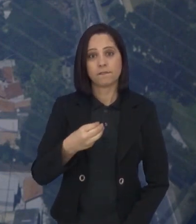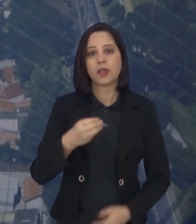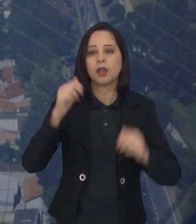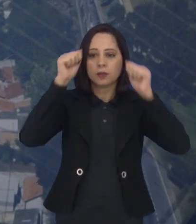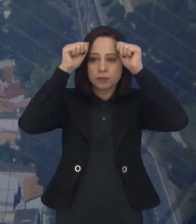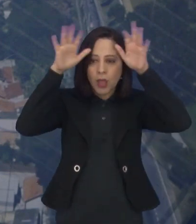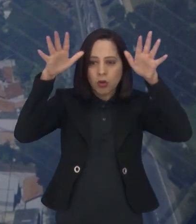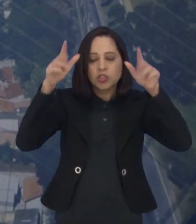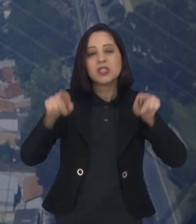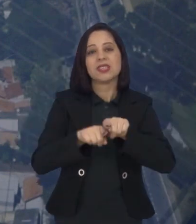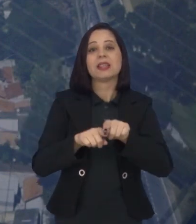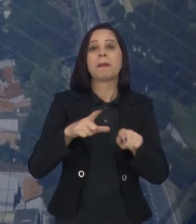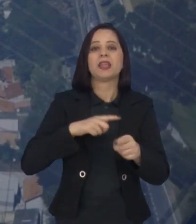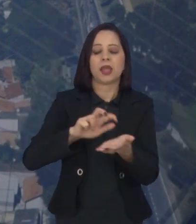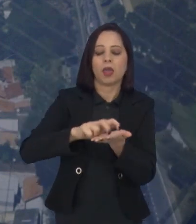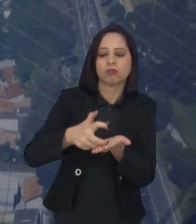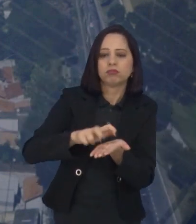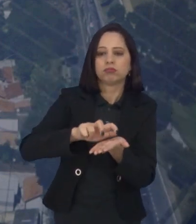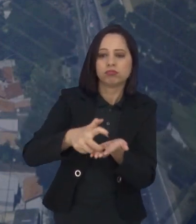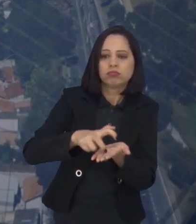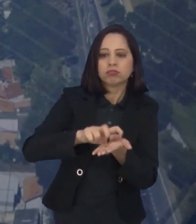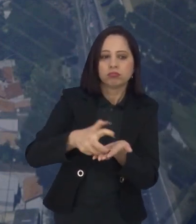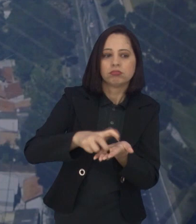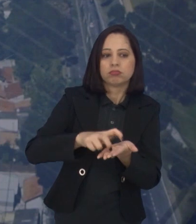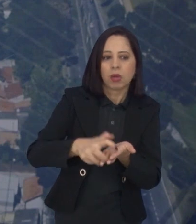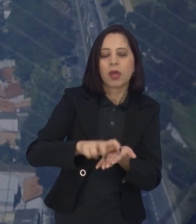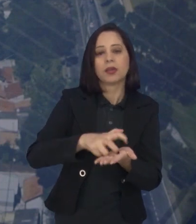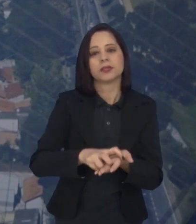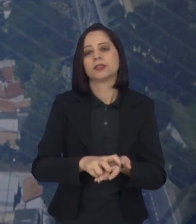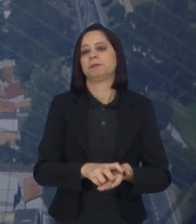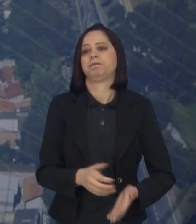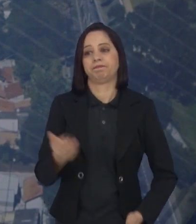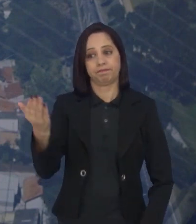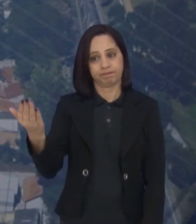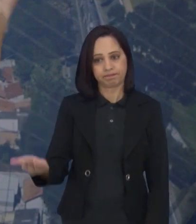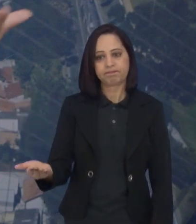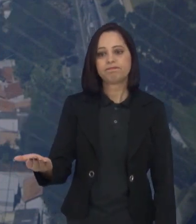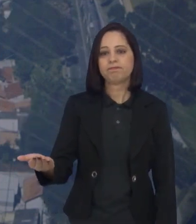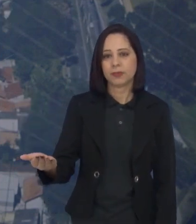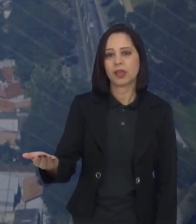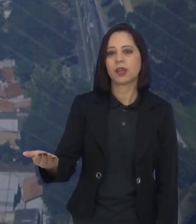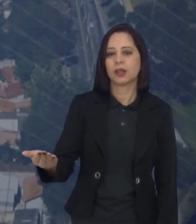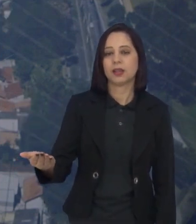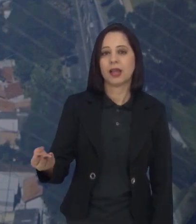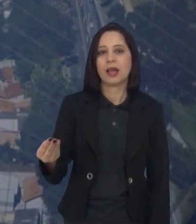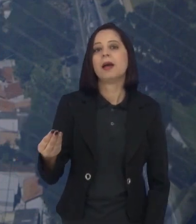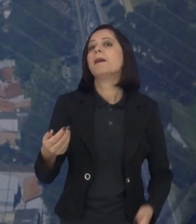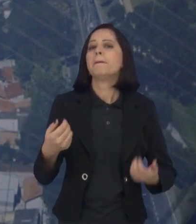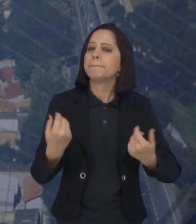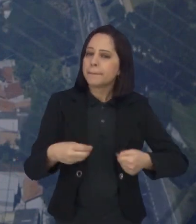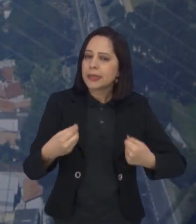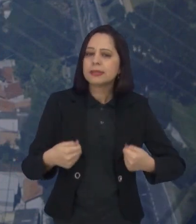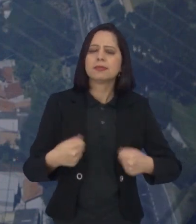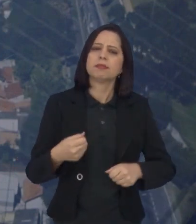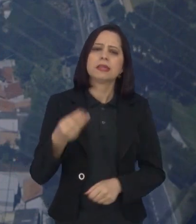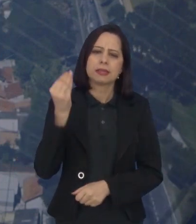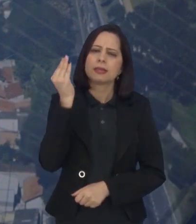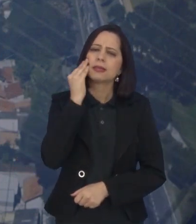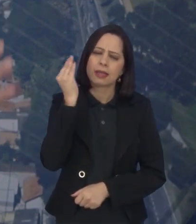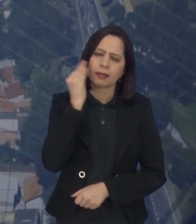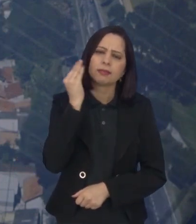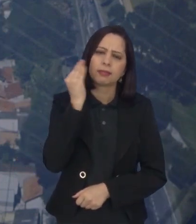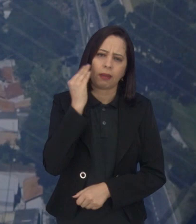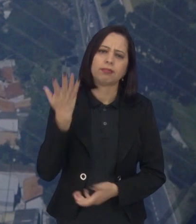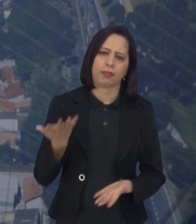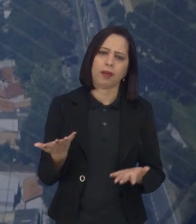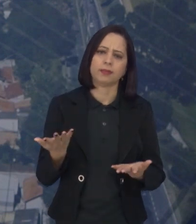sofre com epilepsia. Marcelo, como ela disse, ela acha que toda tentativa é válida como mãe mesmo. O